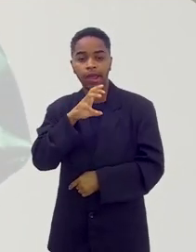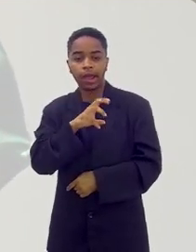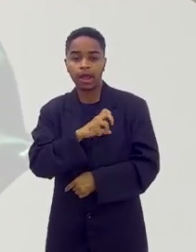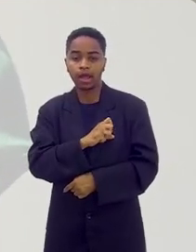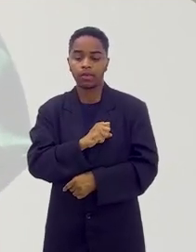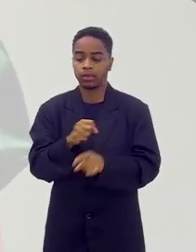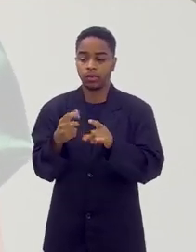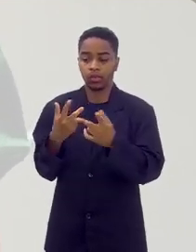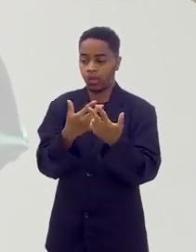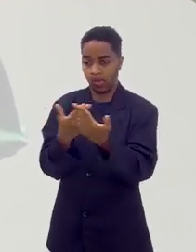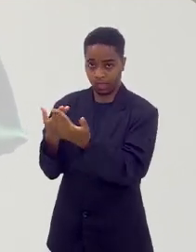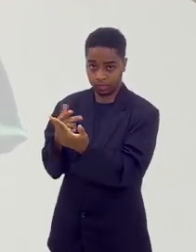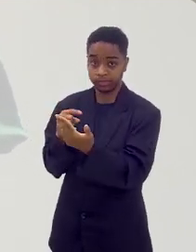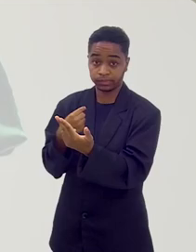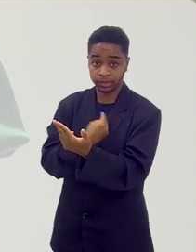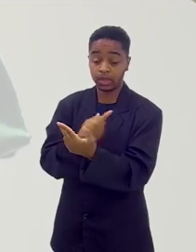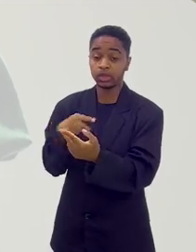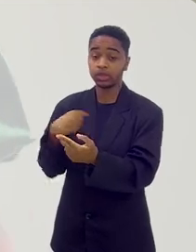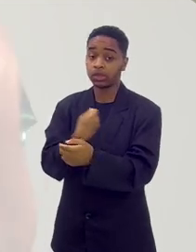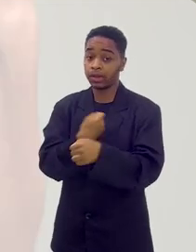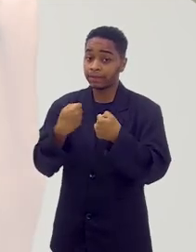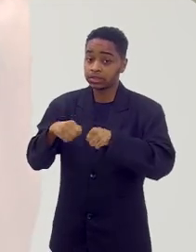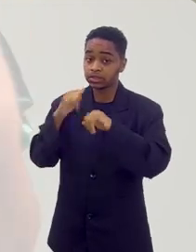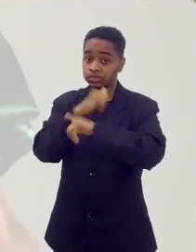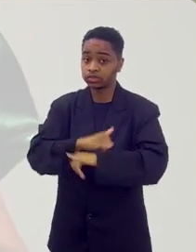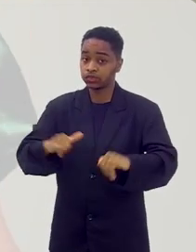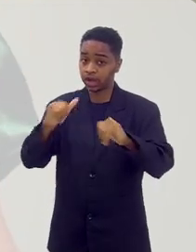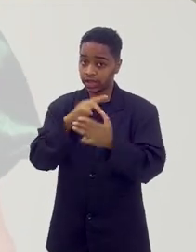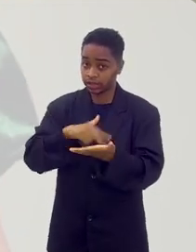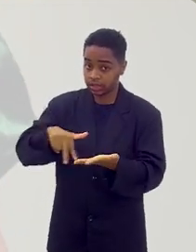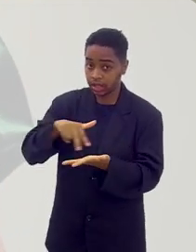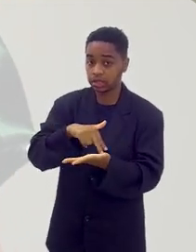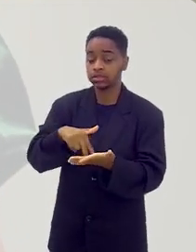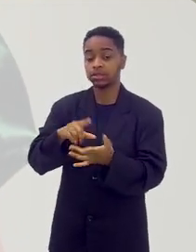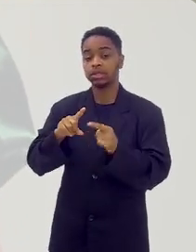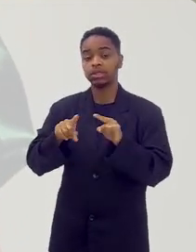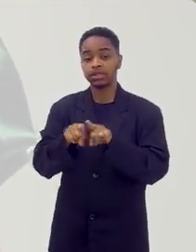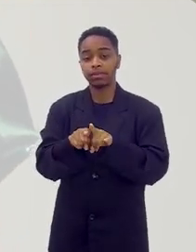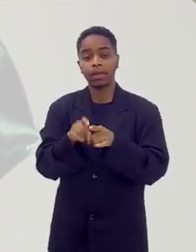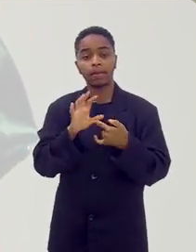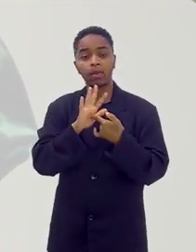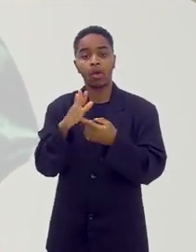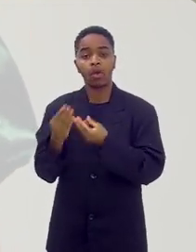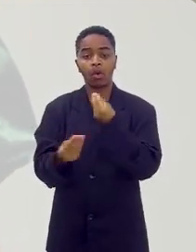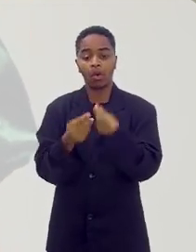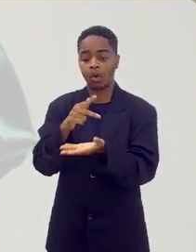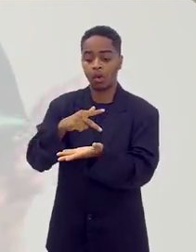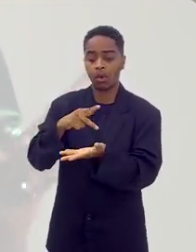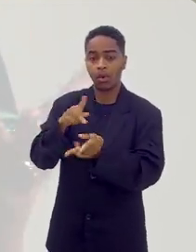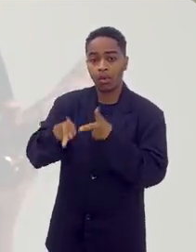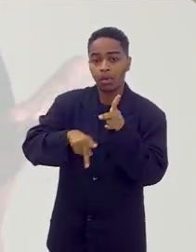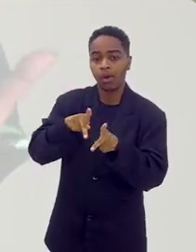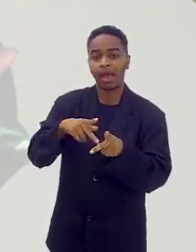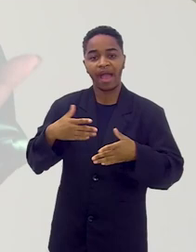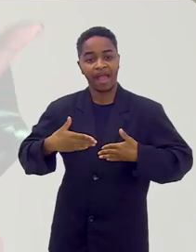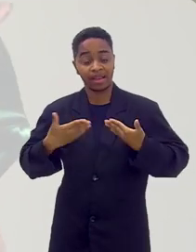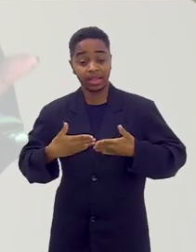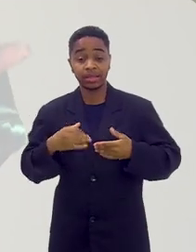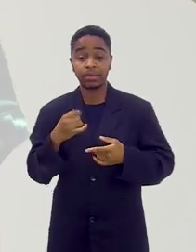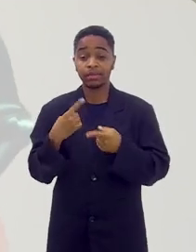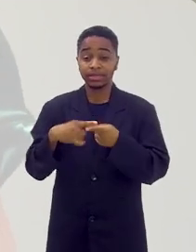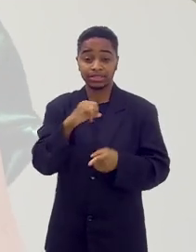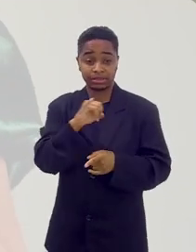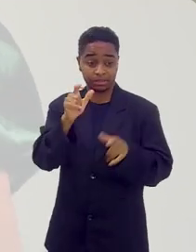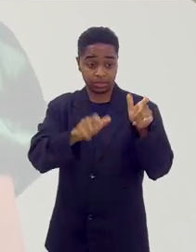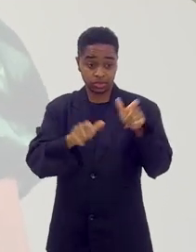apaixonados, assim como eu, divulgar a dança, através da dança, alegria desse povo, quem tem medo e